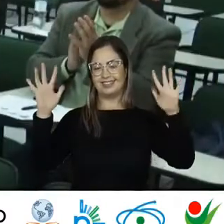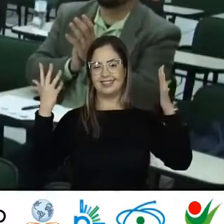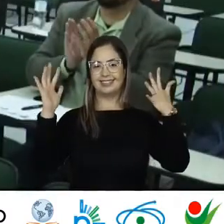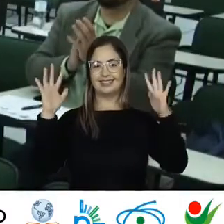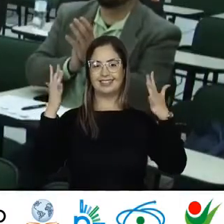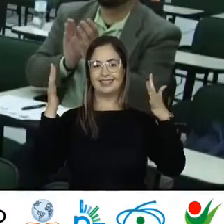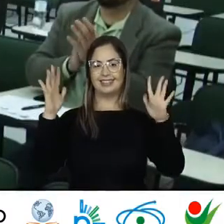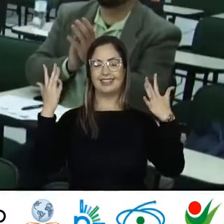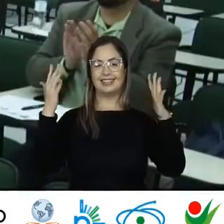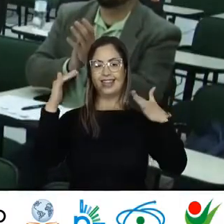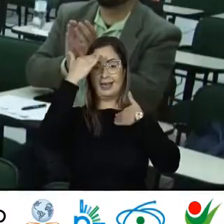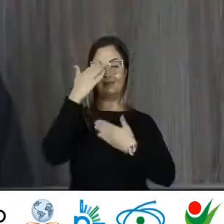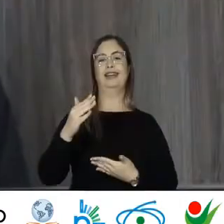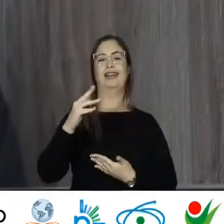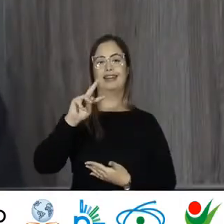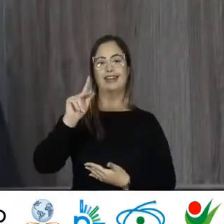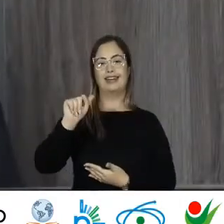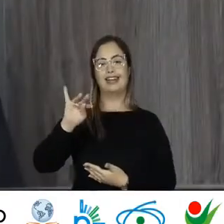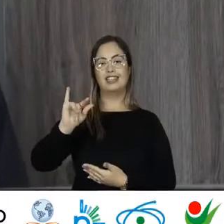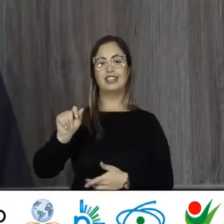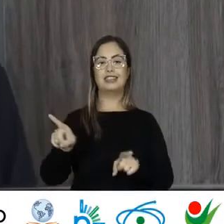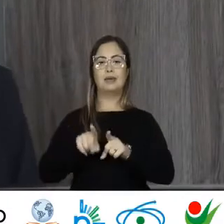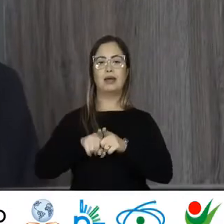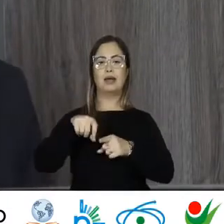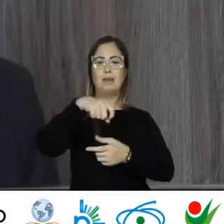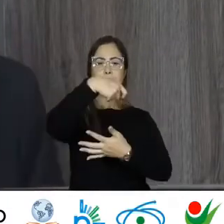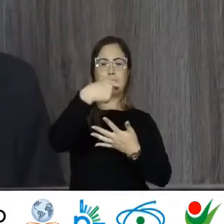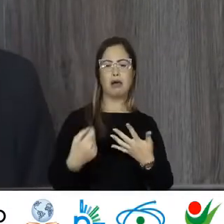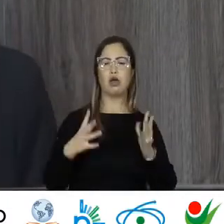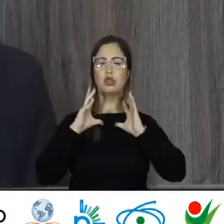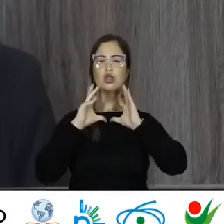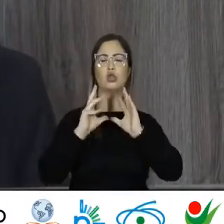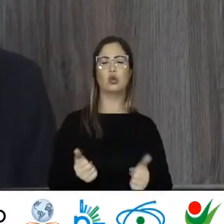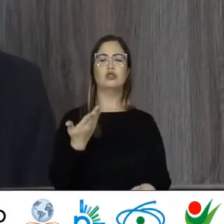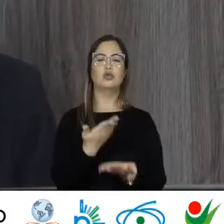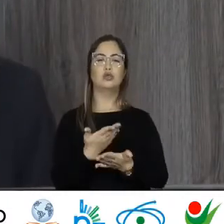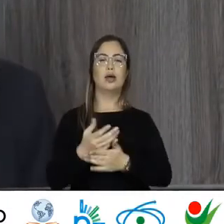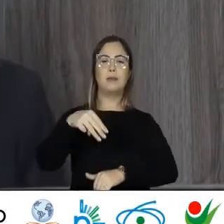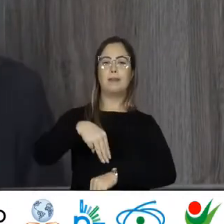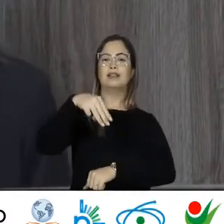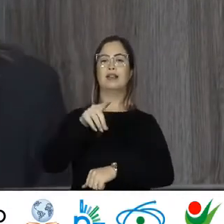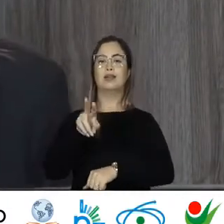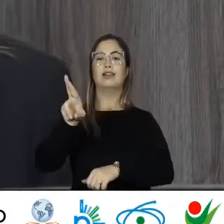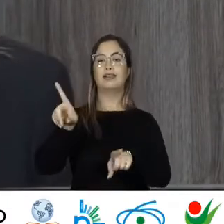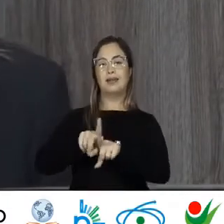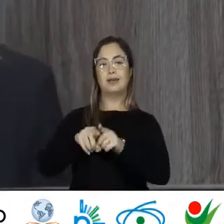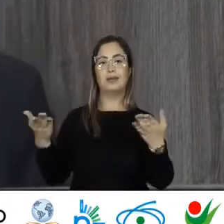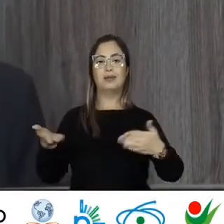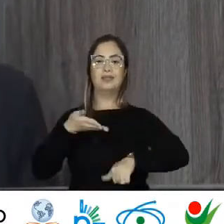Obrigada Kátia E a todos Os nossos Mestrandos E doutorandos Que também